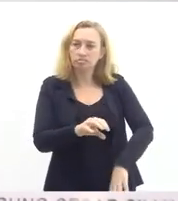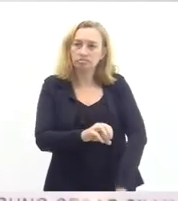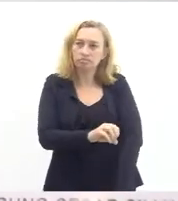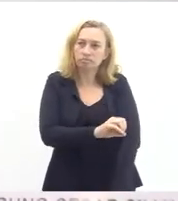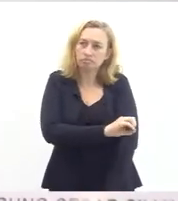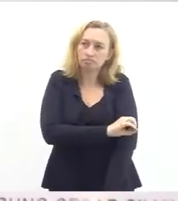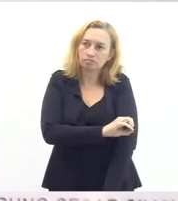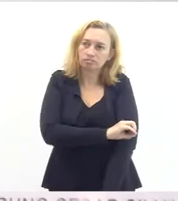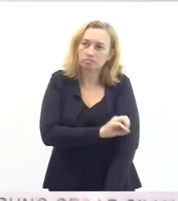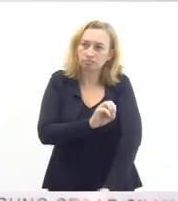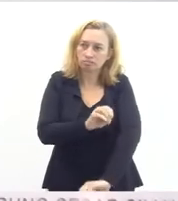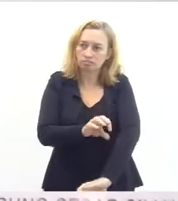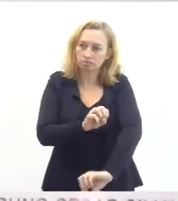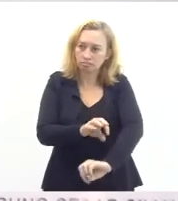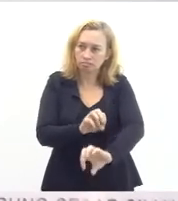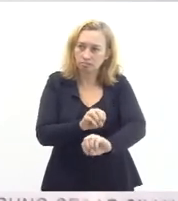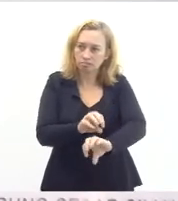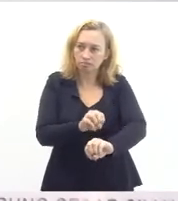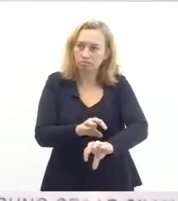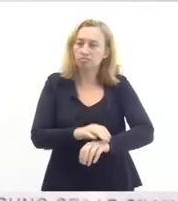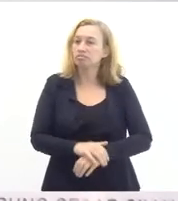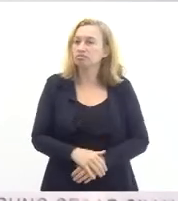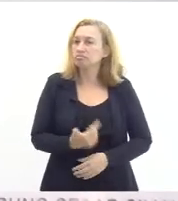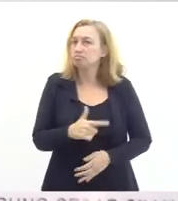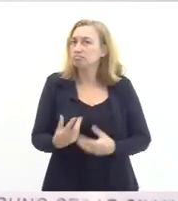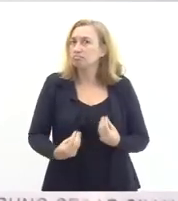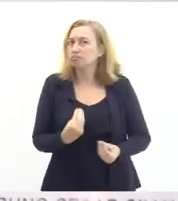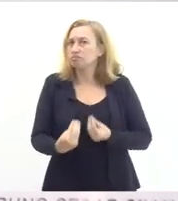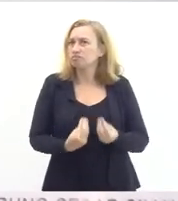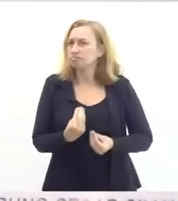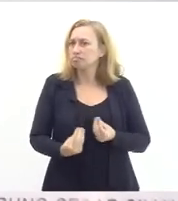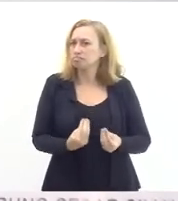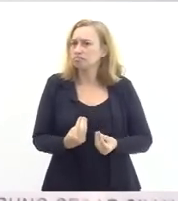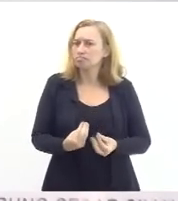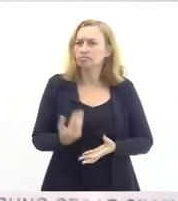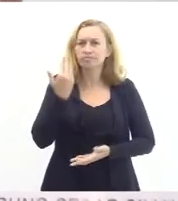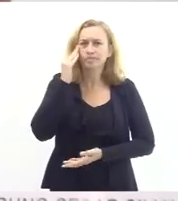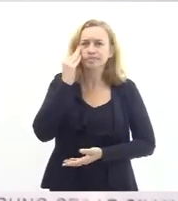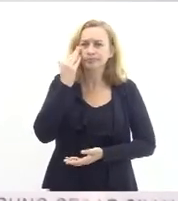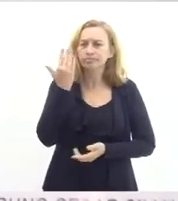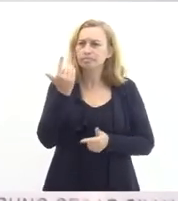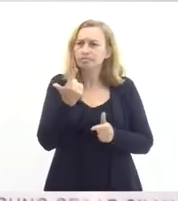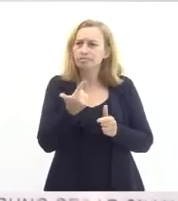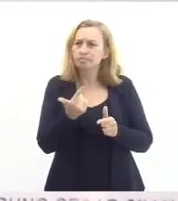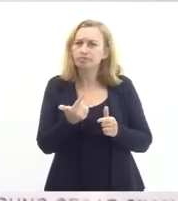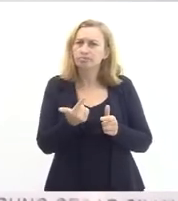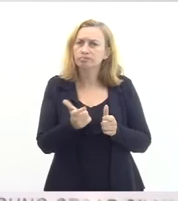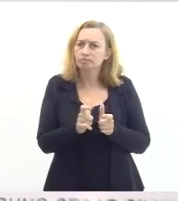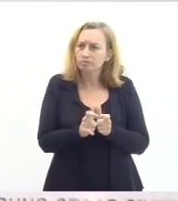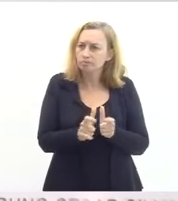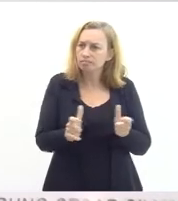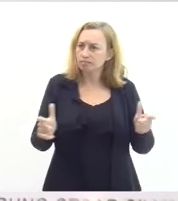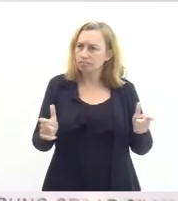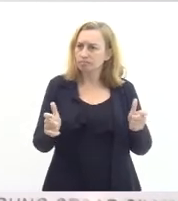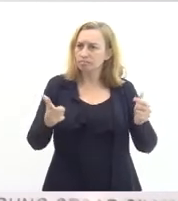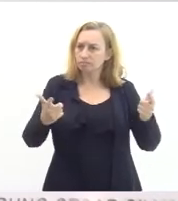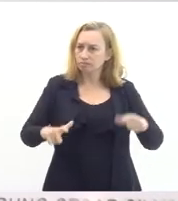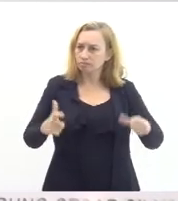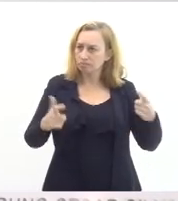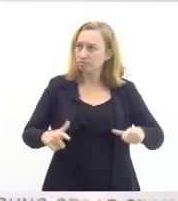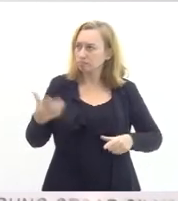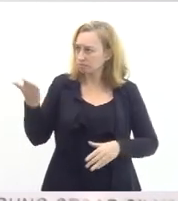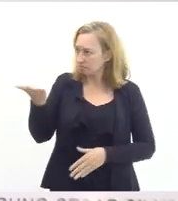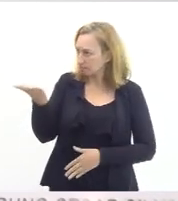então assim não dá para entendendo o tamanho da rede vocês trouxeram aqui